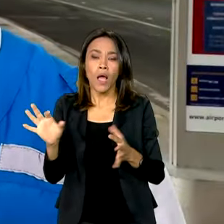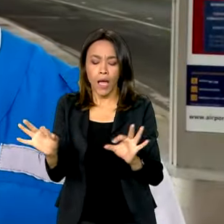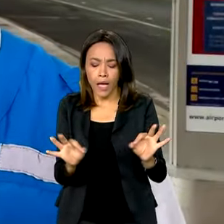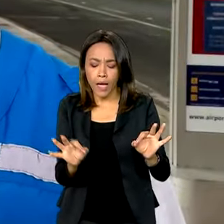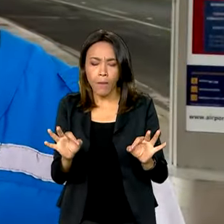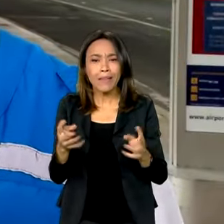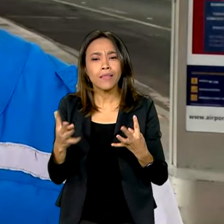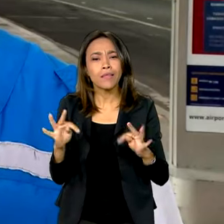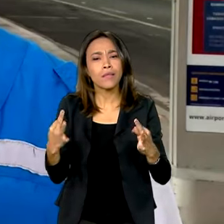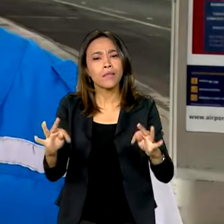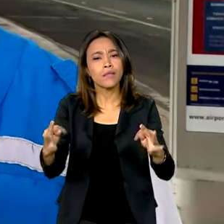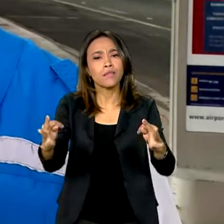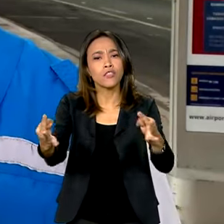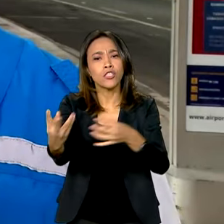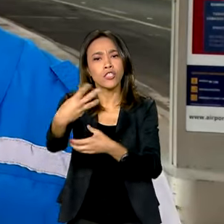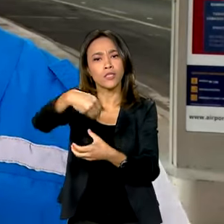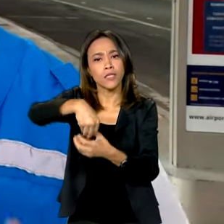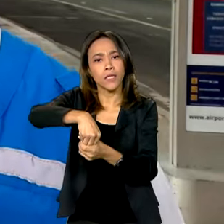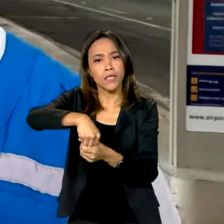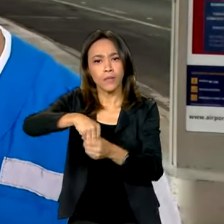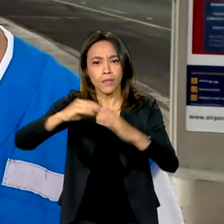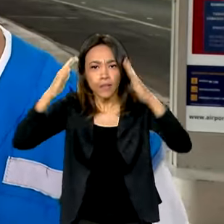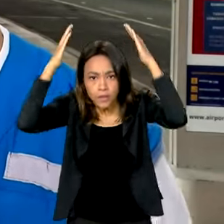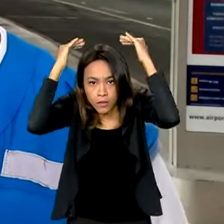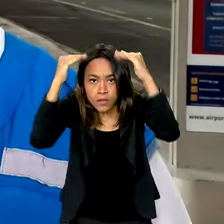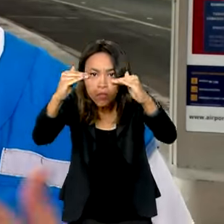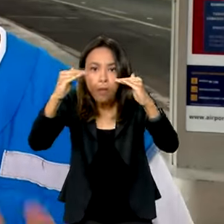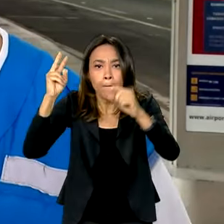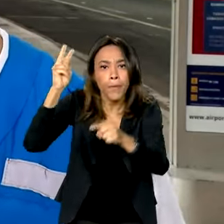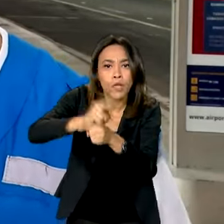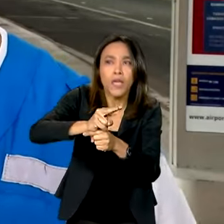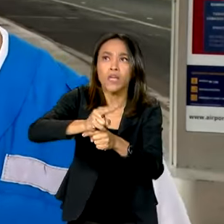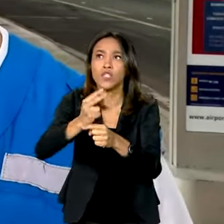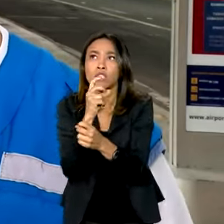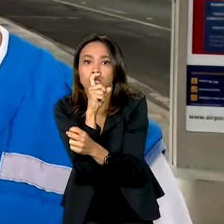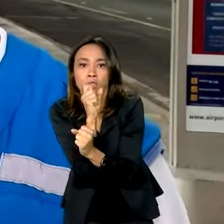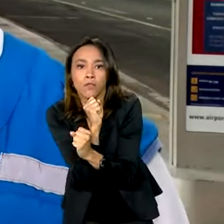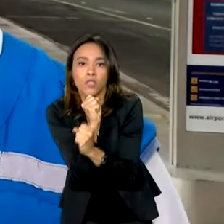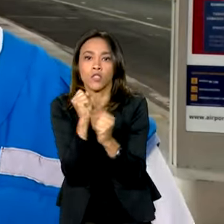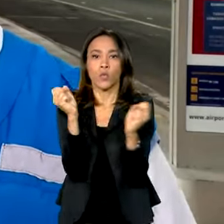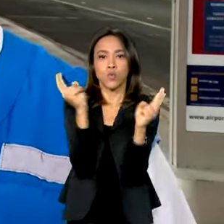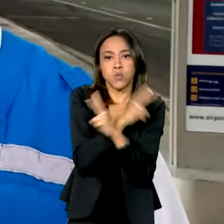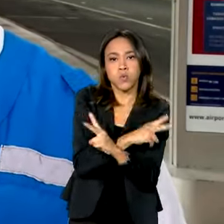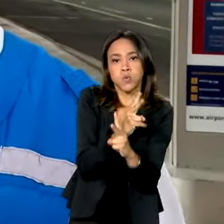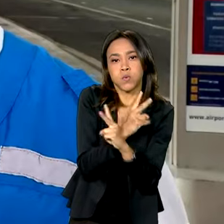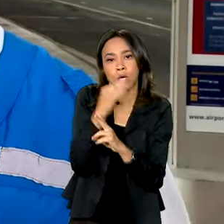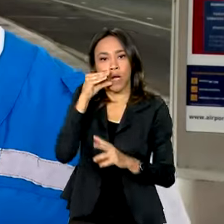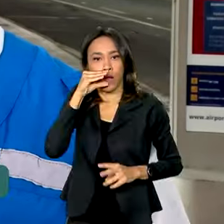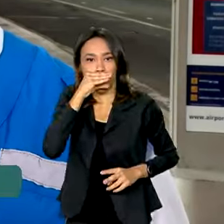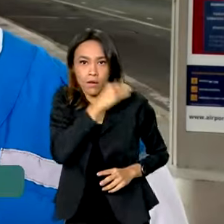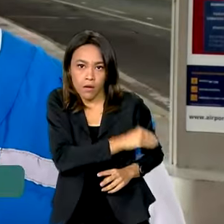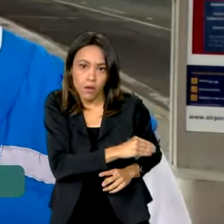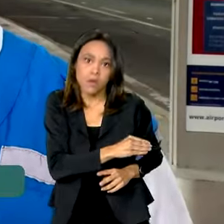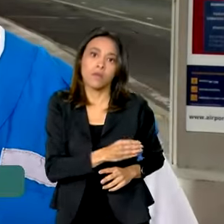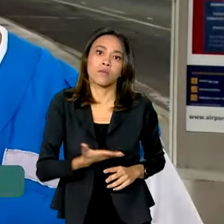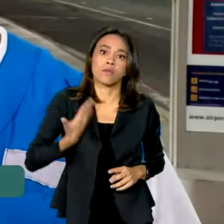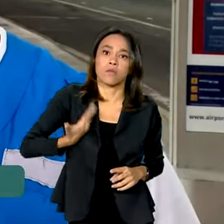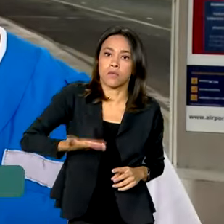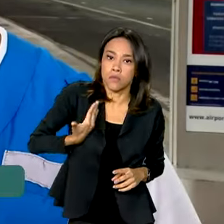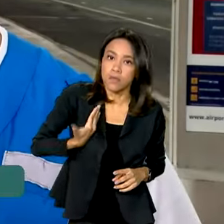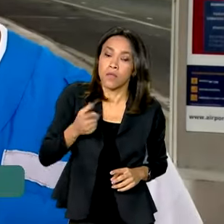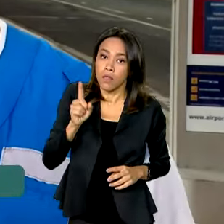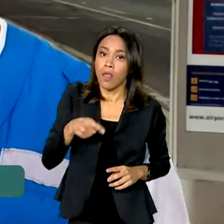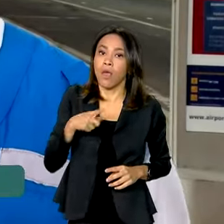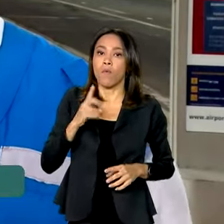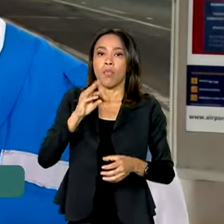protege as pessoas do frio, do vento, do calor e também uma tecnologia para